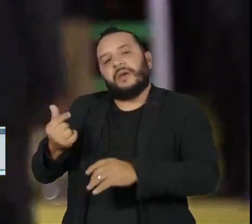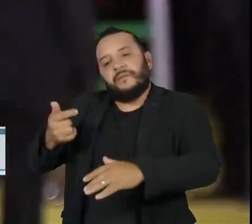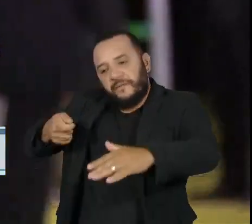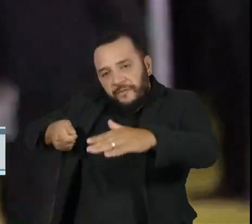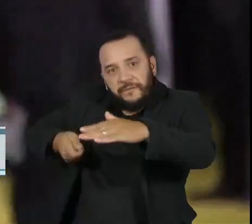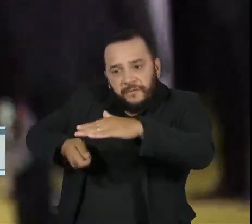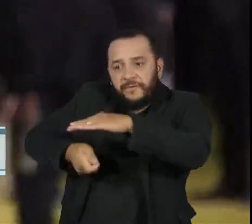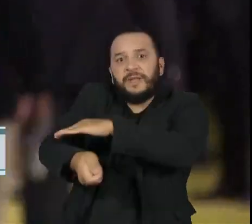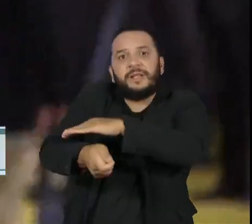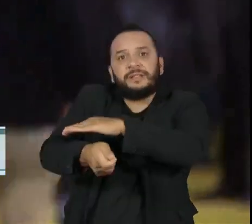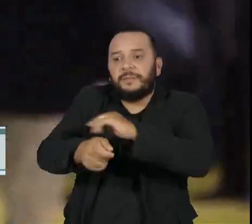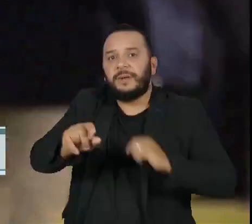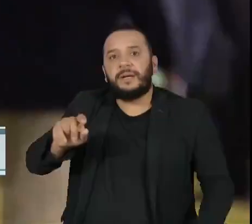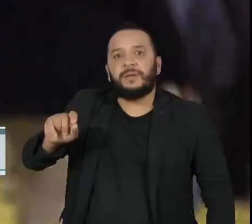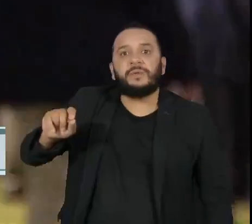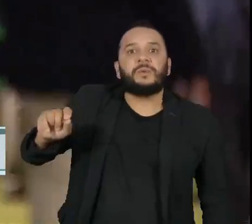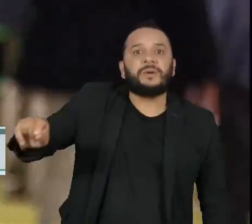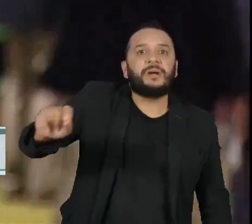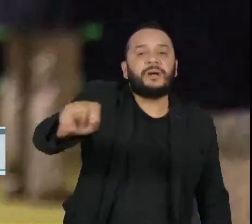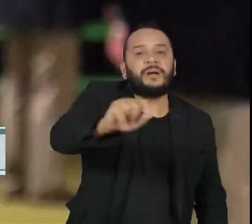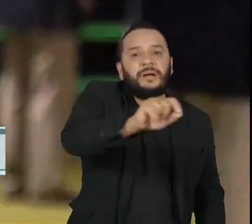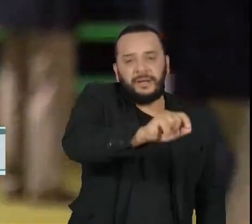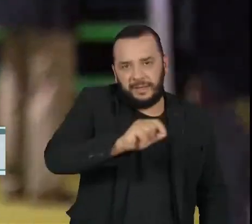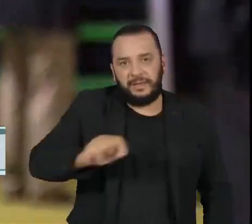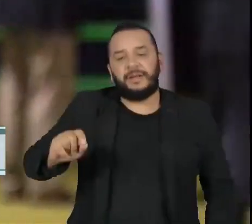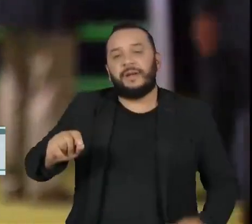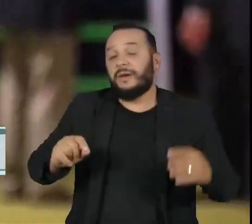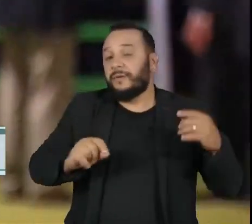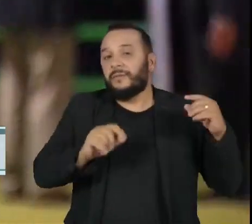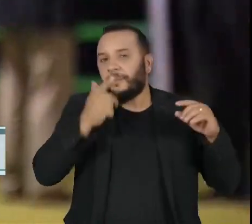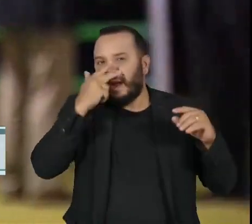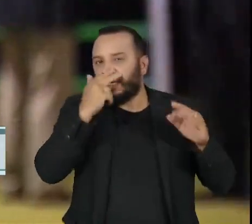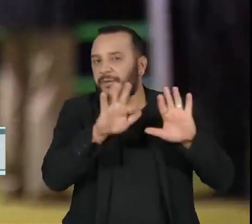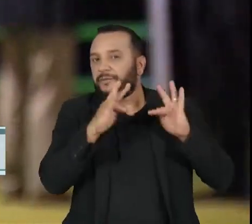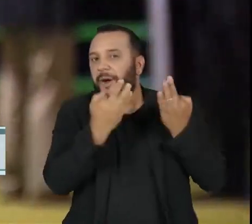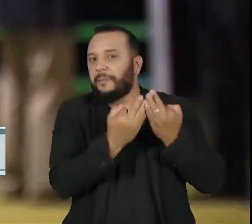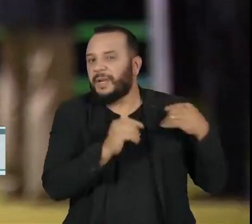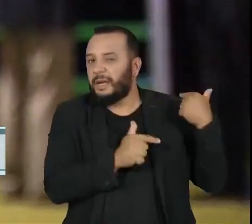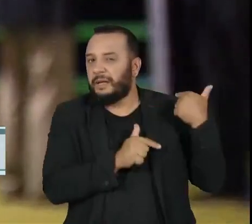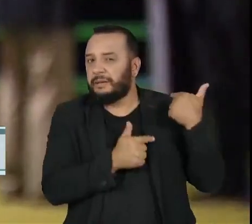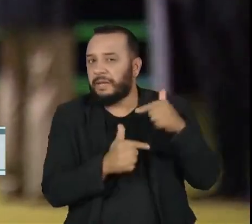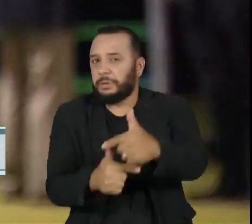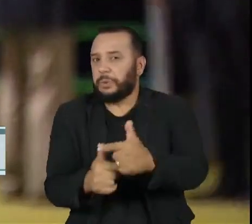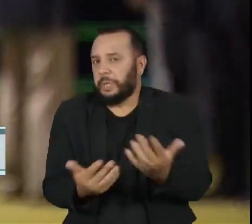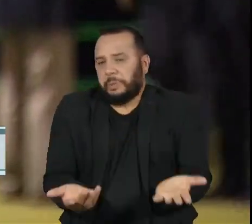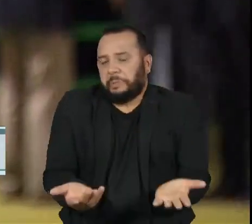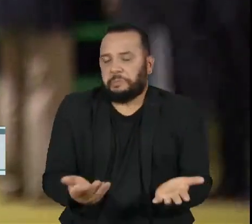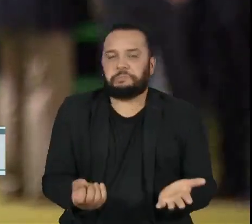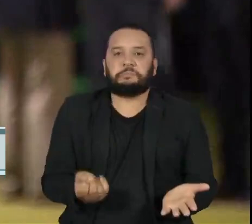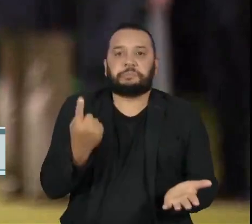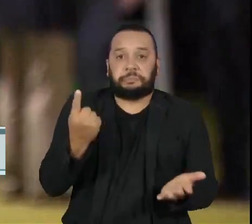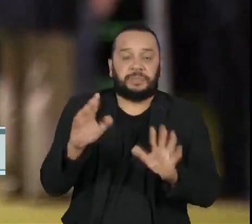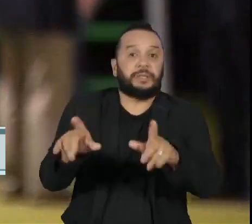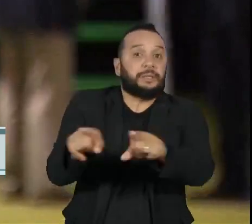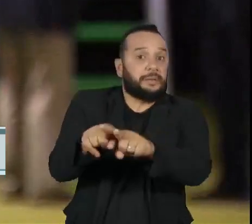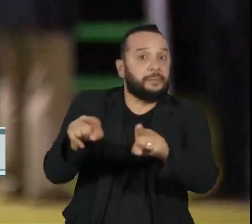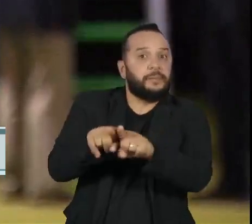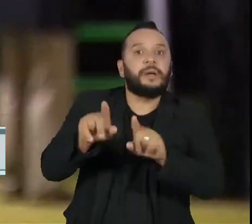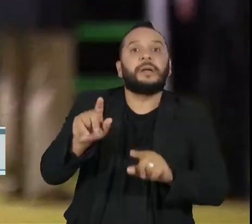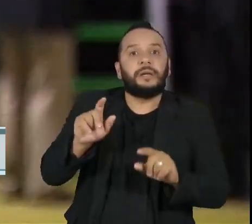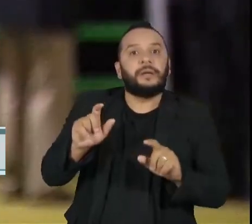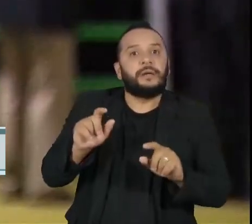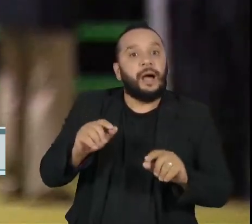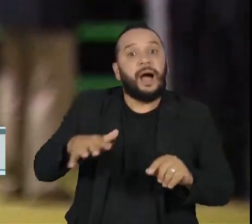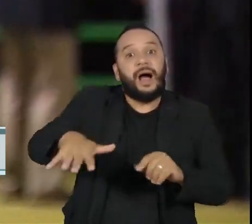chama de família tradicional. Essa emenda também impede a promoção direta ou indireta da ocupação de